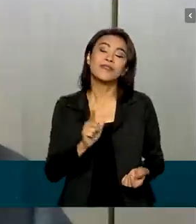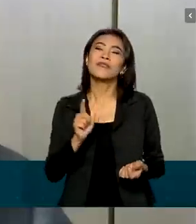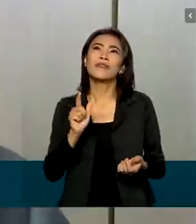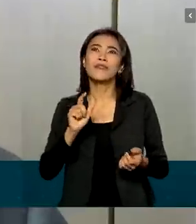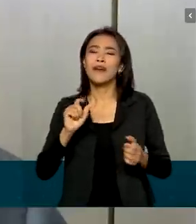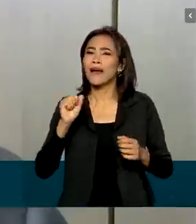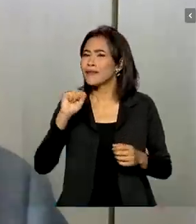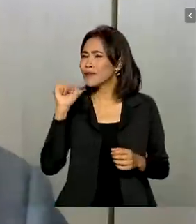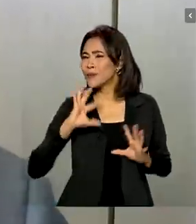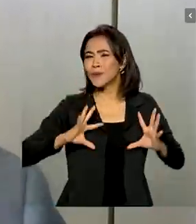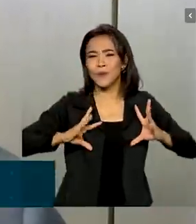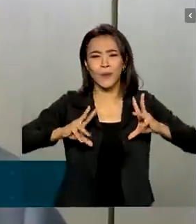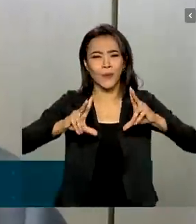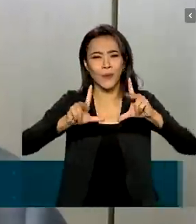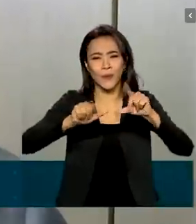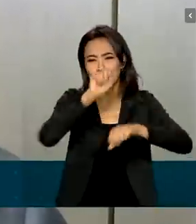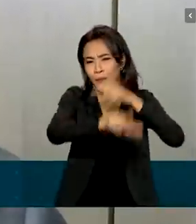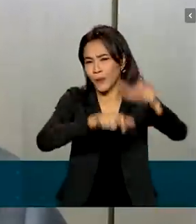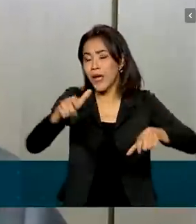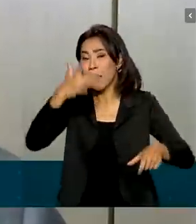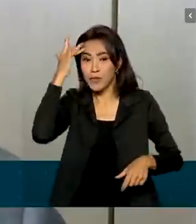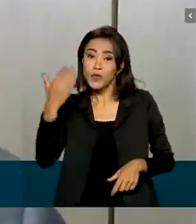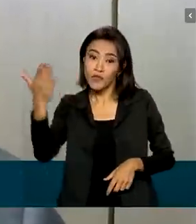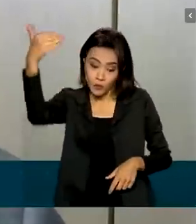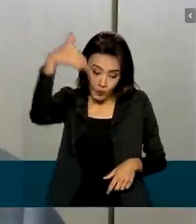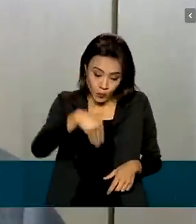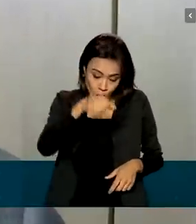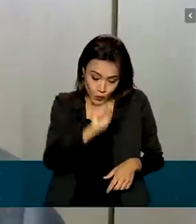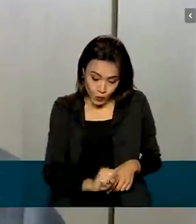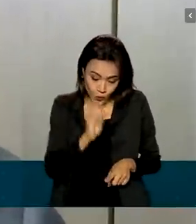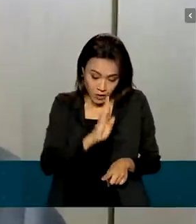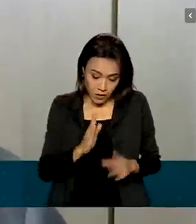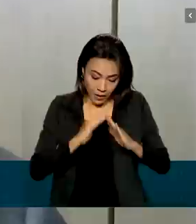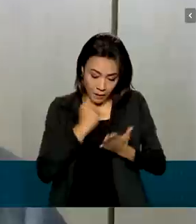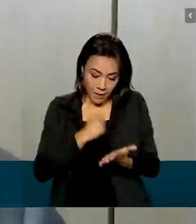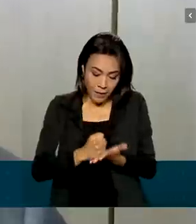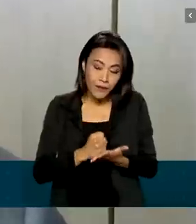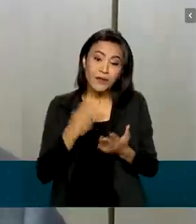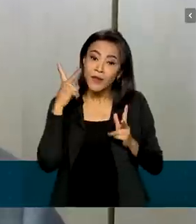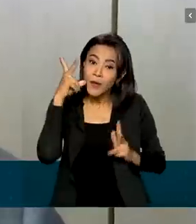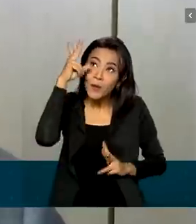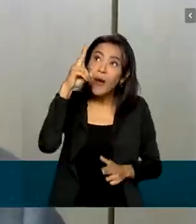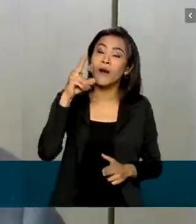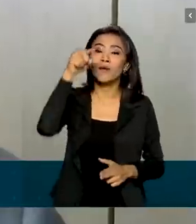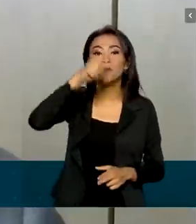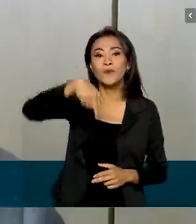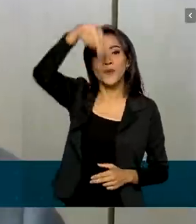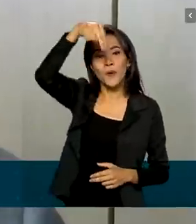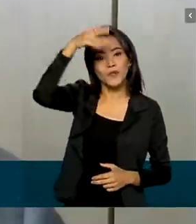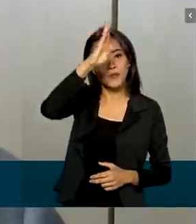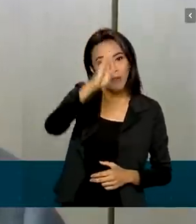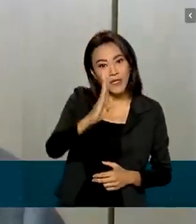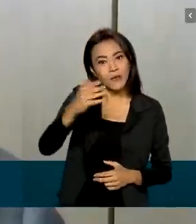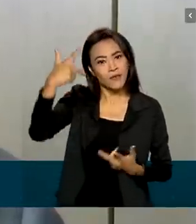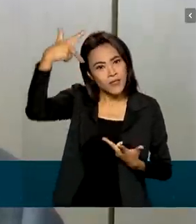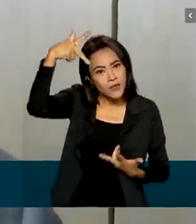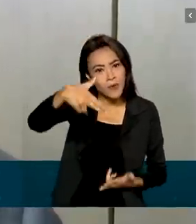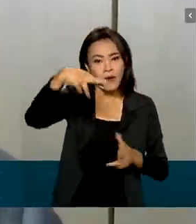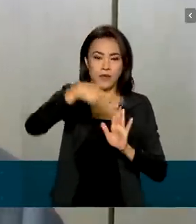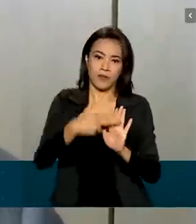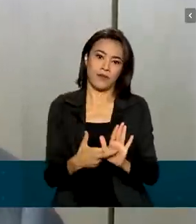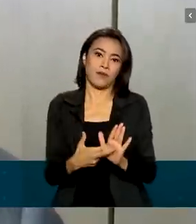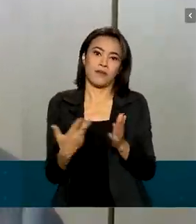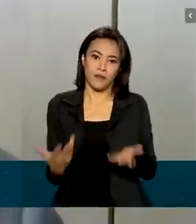vai a um cartório do sul do Brasil vai encontrar o mesmo procedimento a um cartório no norte do Brasil. É o mesmo procedimento que ela vai